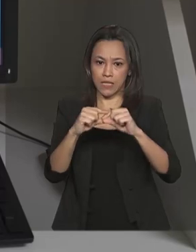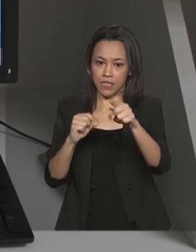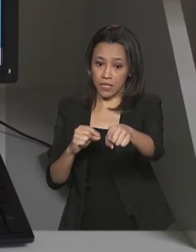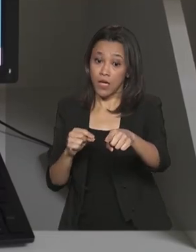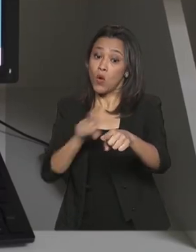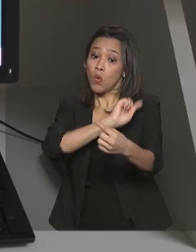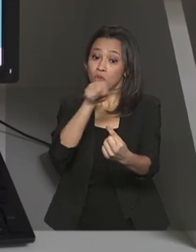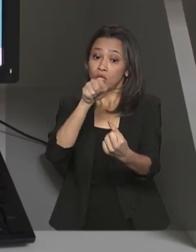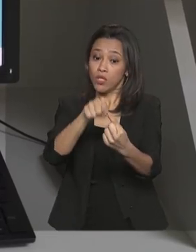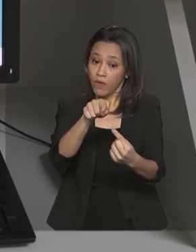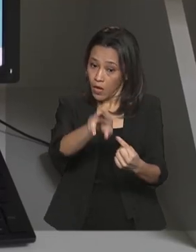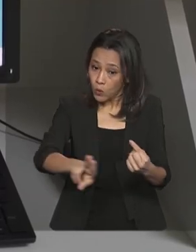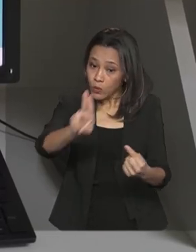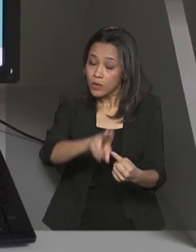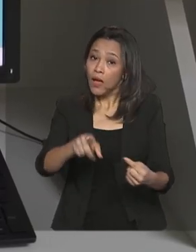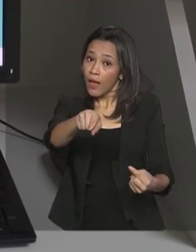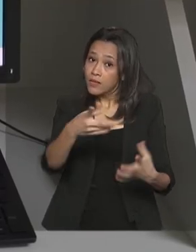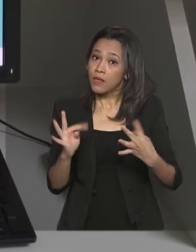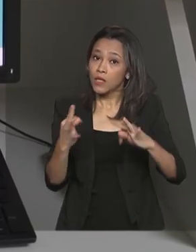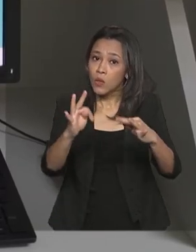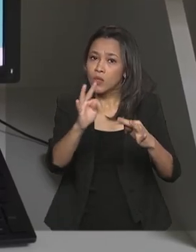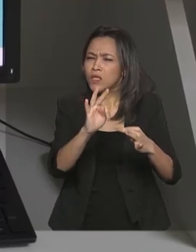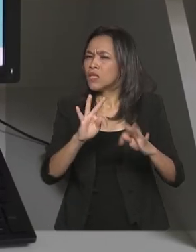implantar o sistema em todo o país.